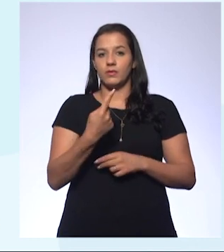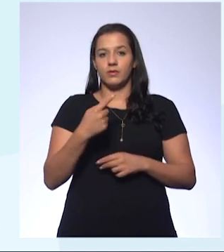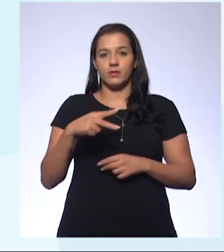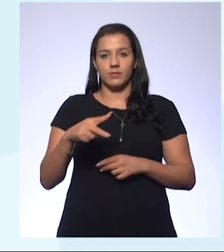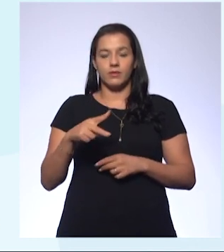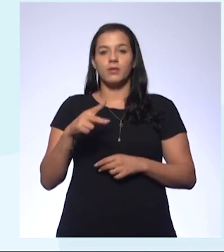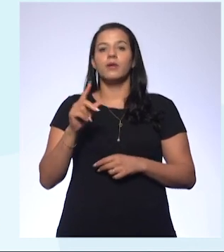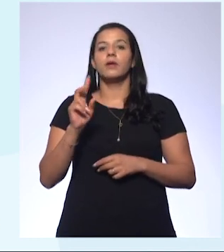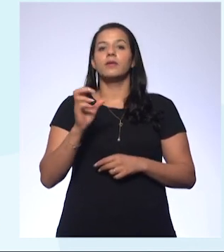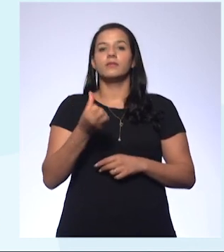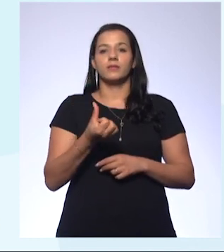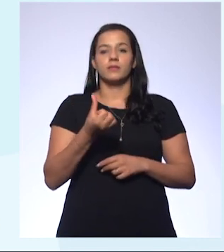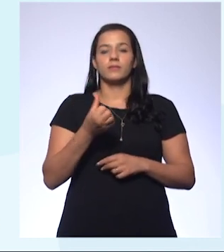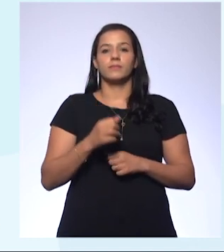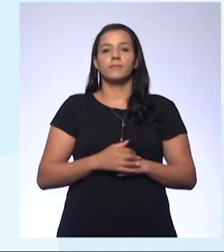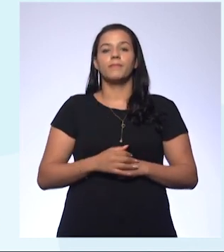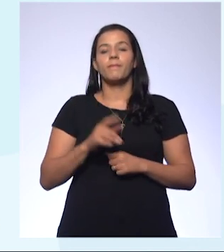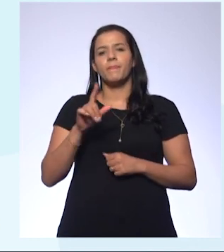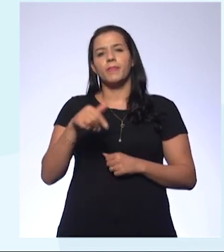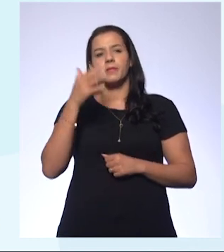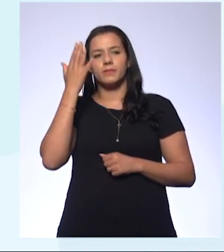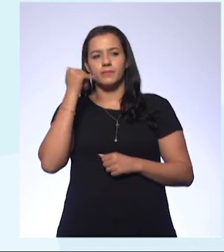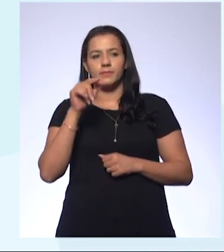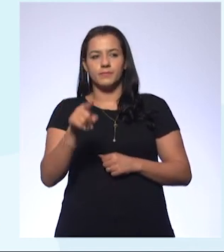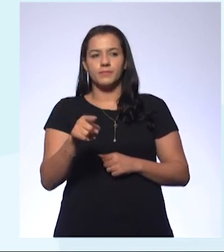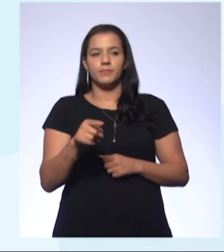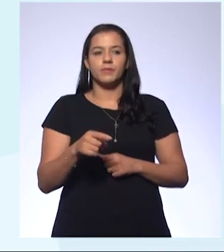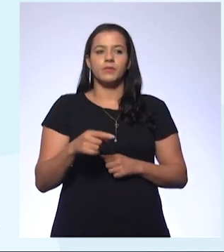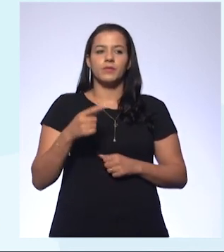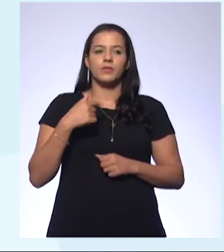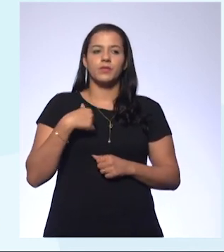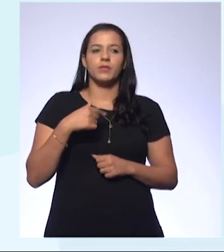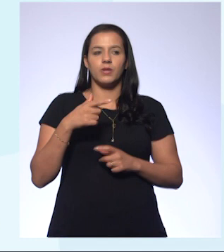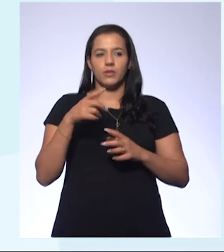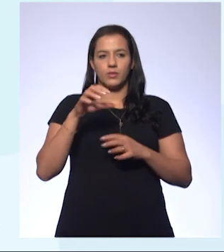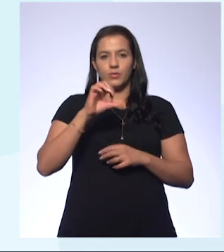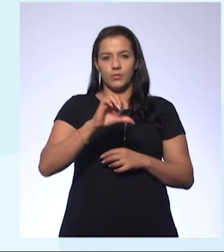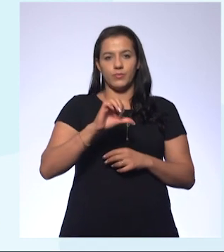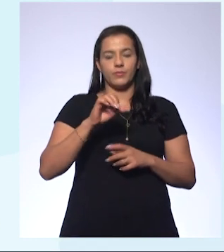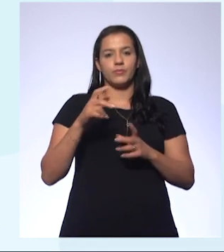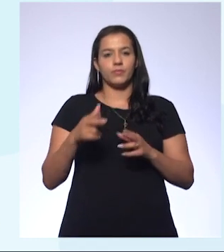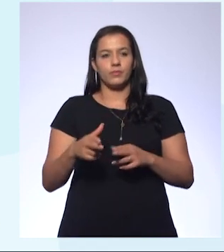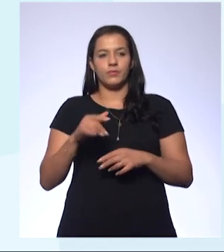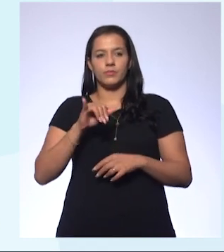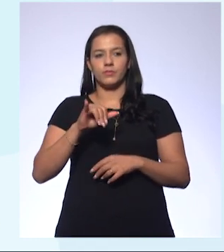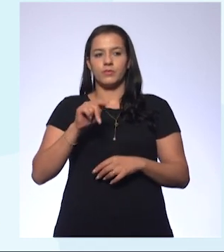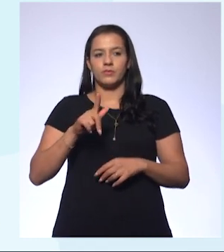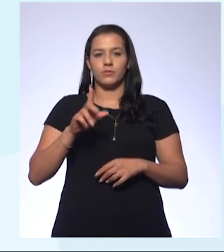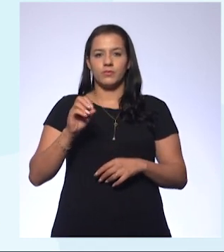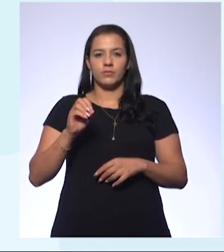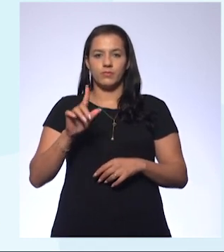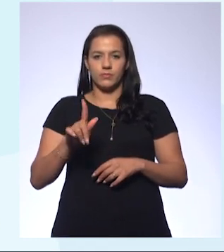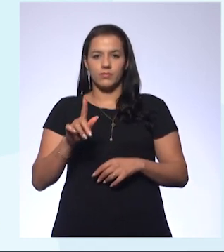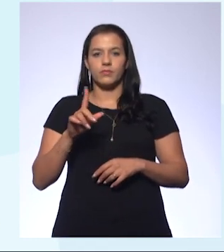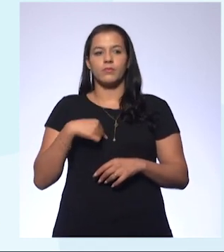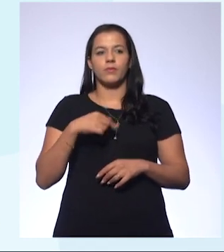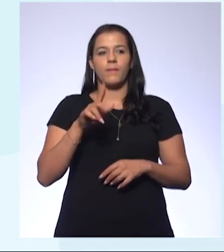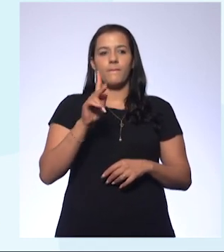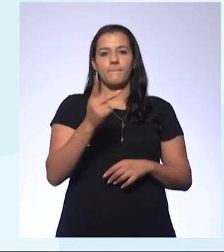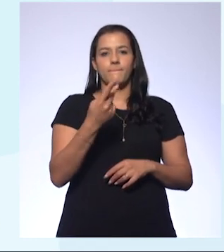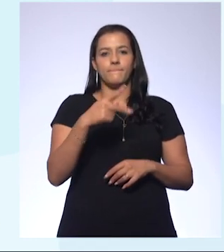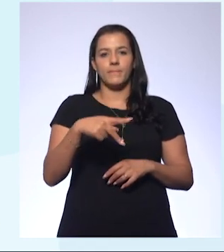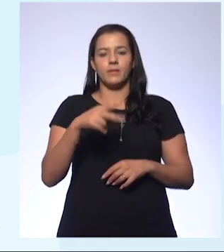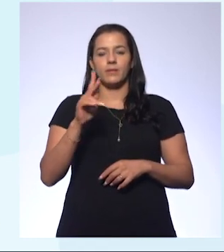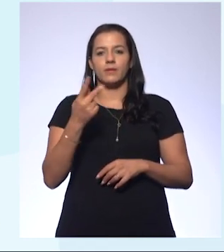Sabendo-se que pH é igual a menos, é da concentração de H⁺. E o pH mais o pH, pOH é igual a